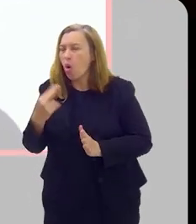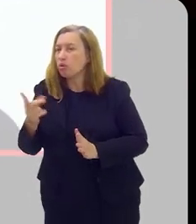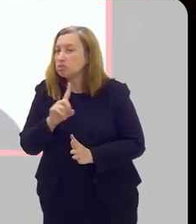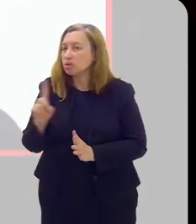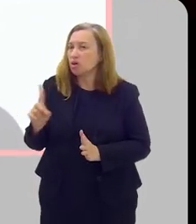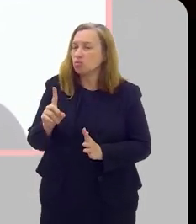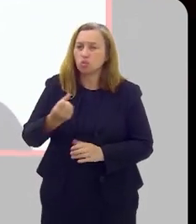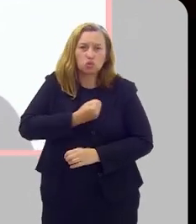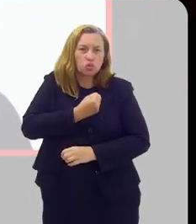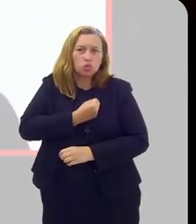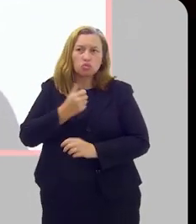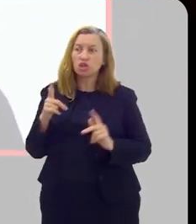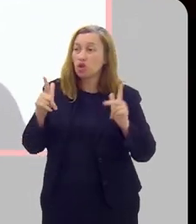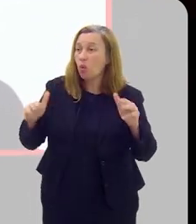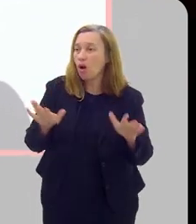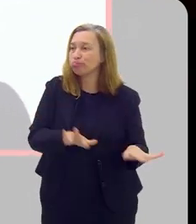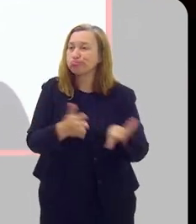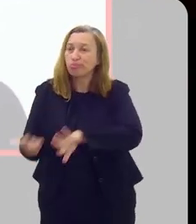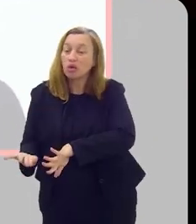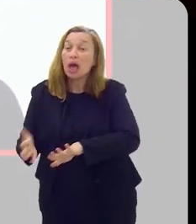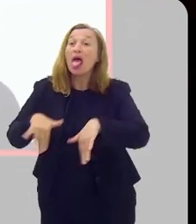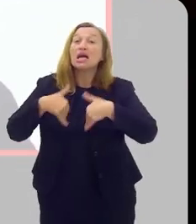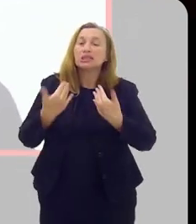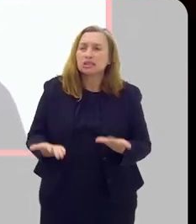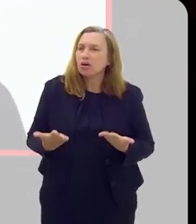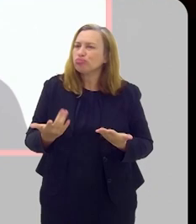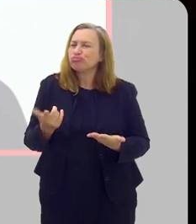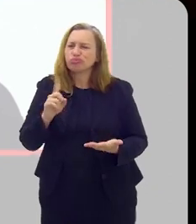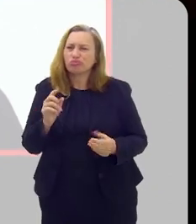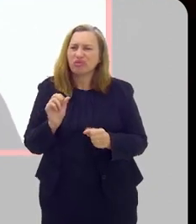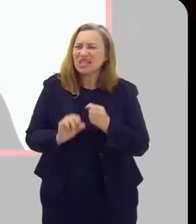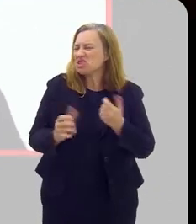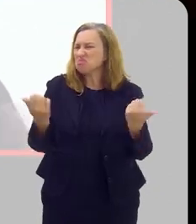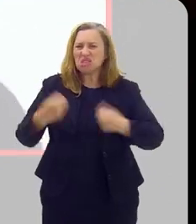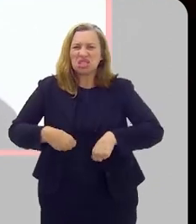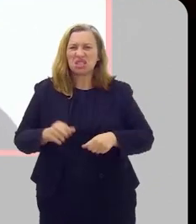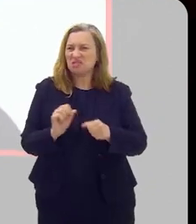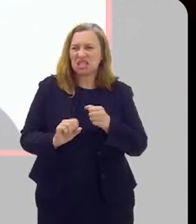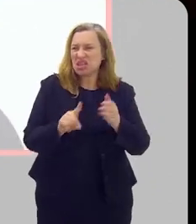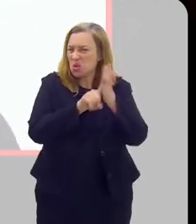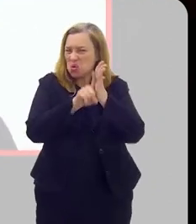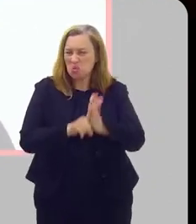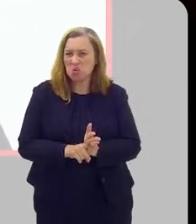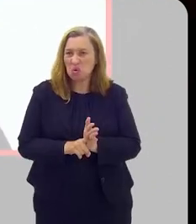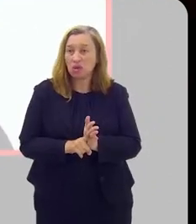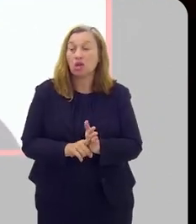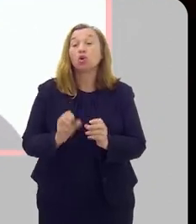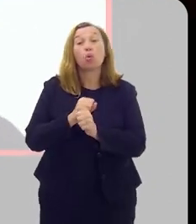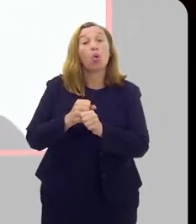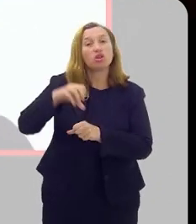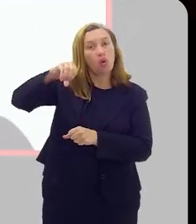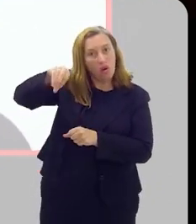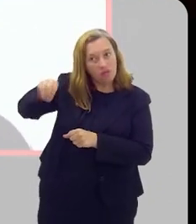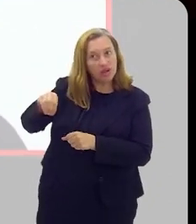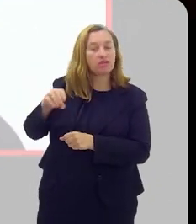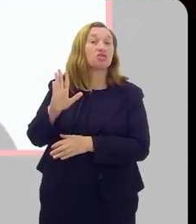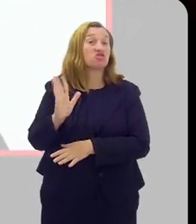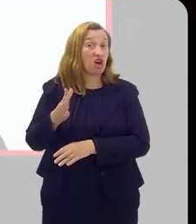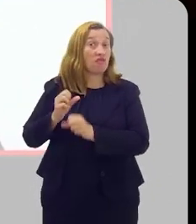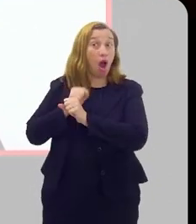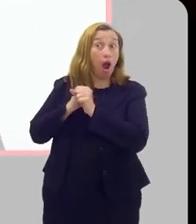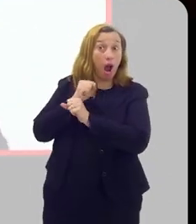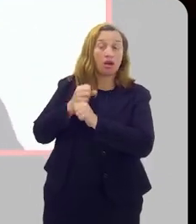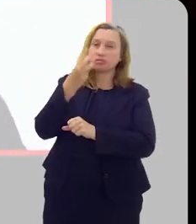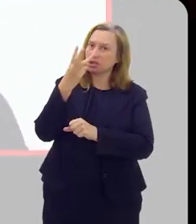rastreia. O número de mortes são parecidos, então, não vamos fazer, não precisa fazer rastreio. Isso lá nos anos 90, já